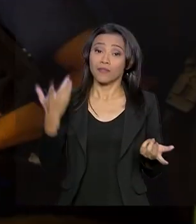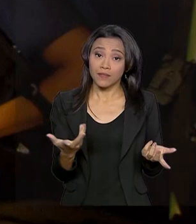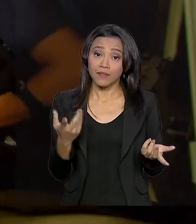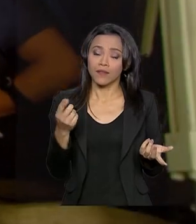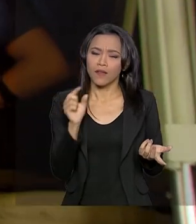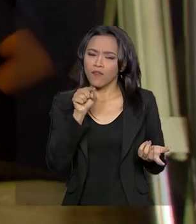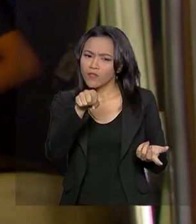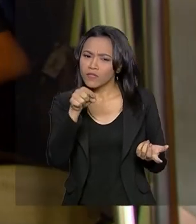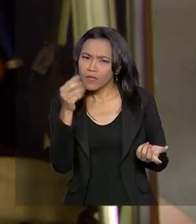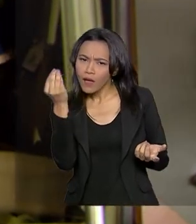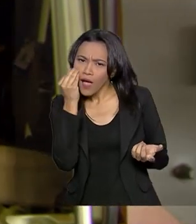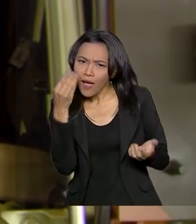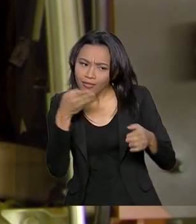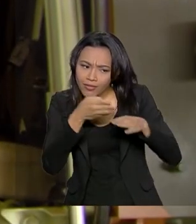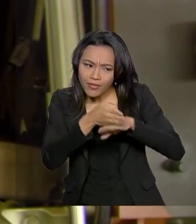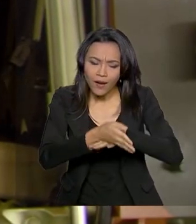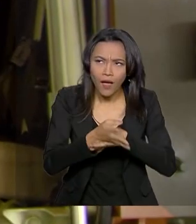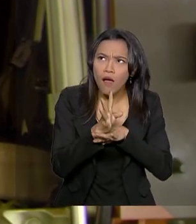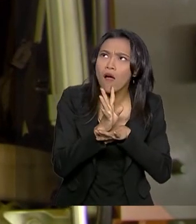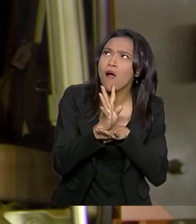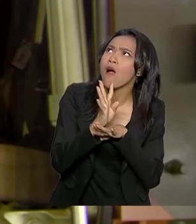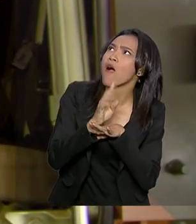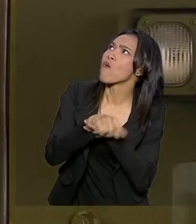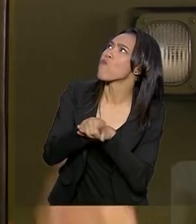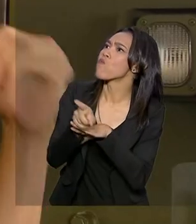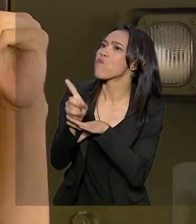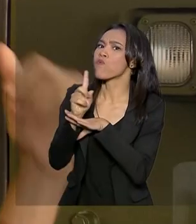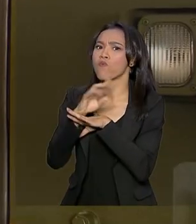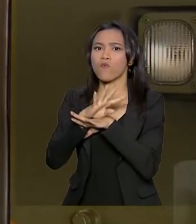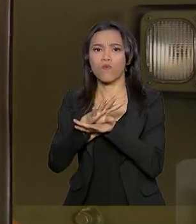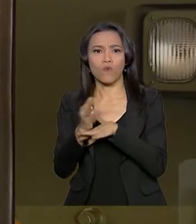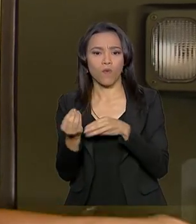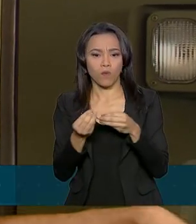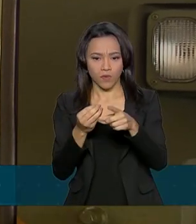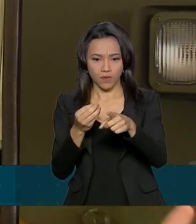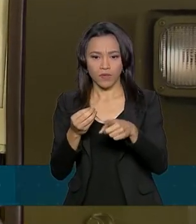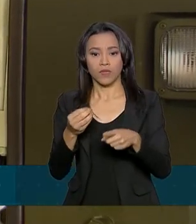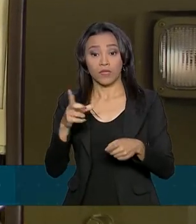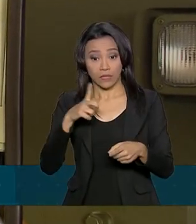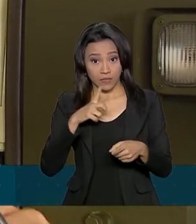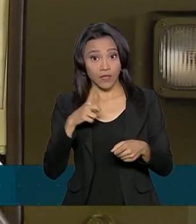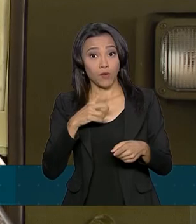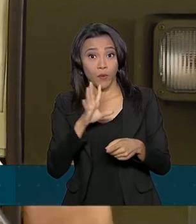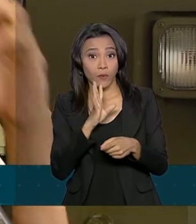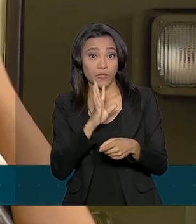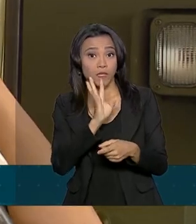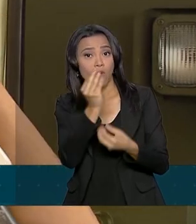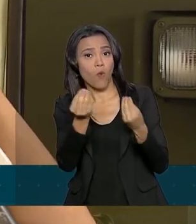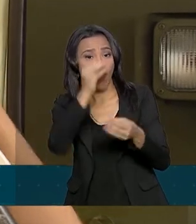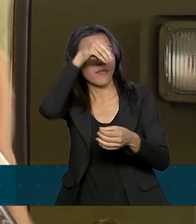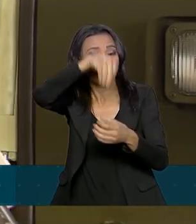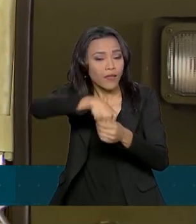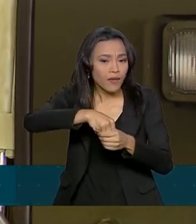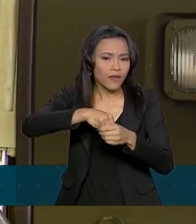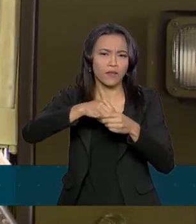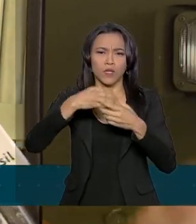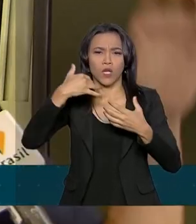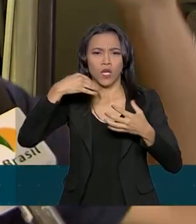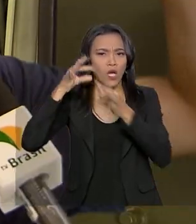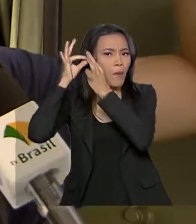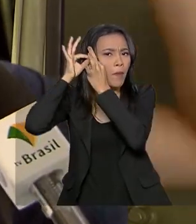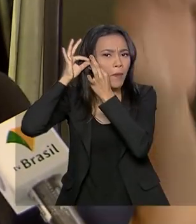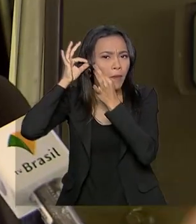poder entrar e conhecer por dentro. Deu para ver como é é dentro de um tanque, né? Ver o negócio de comunicação,